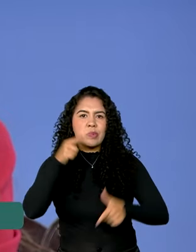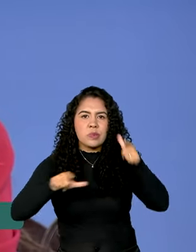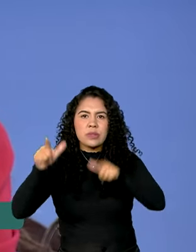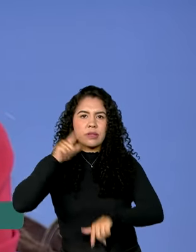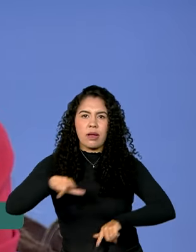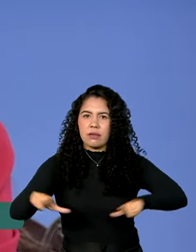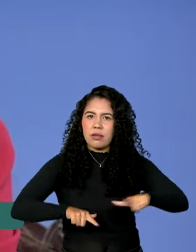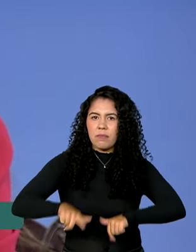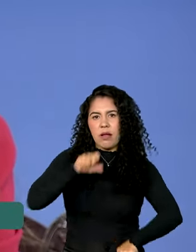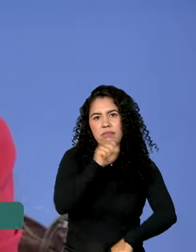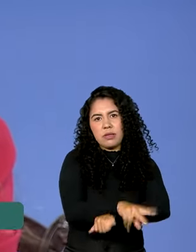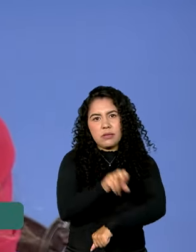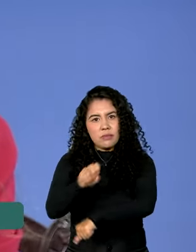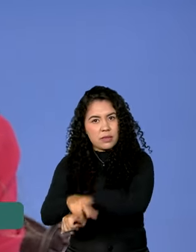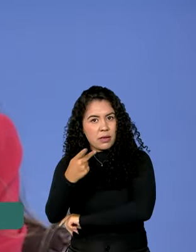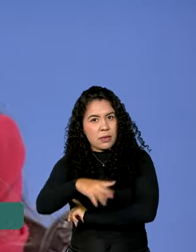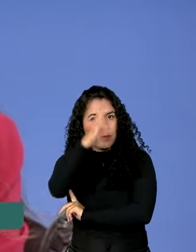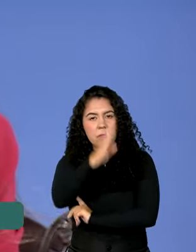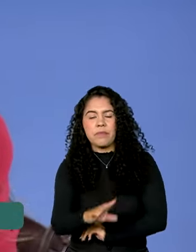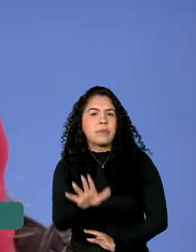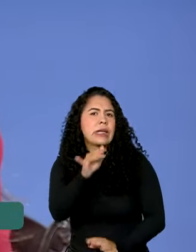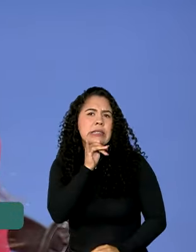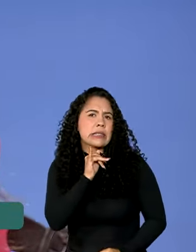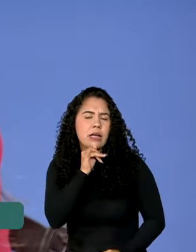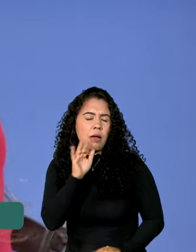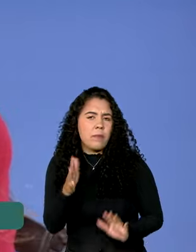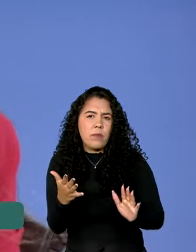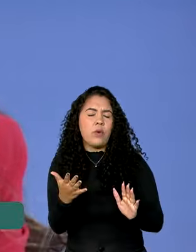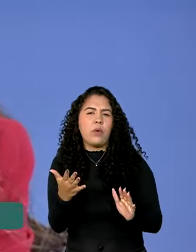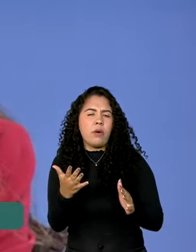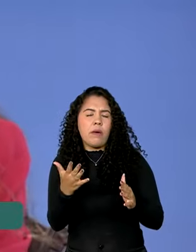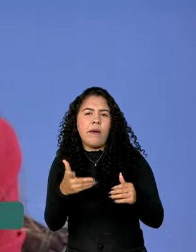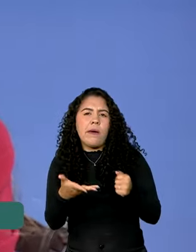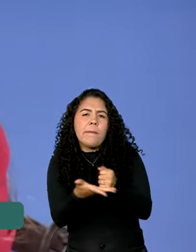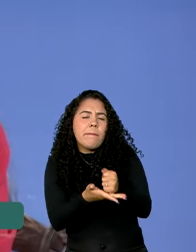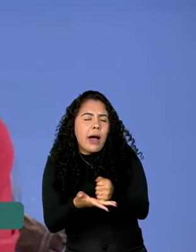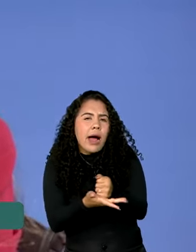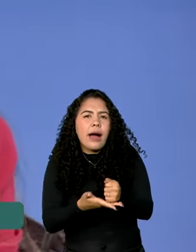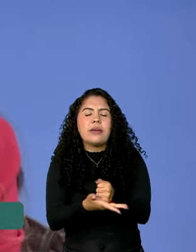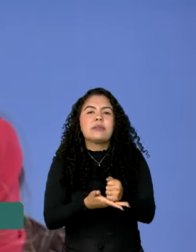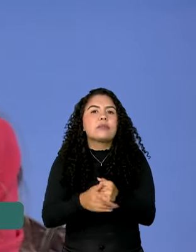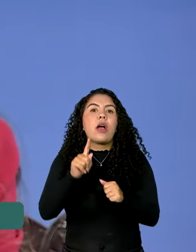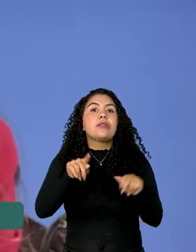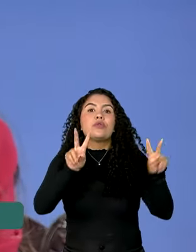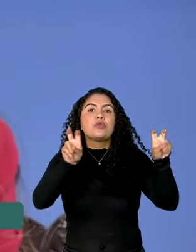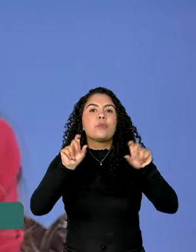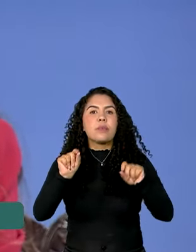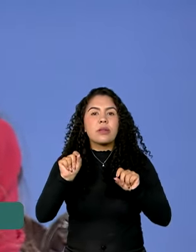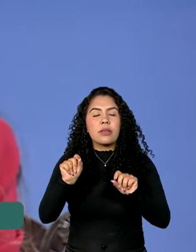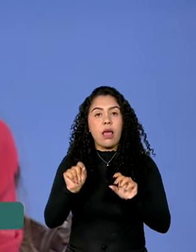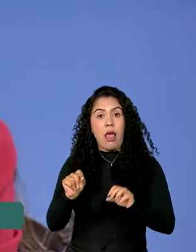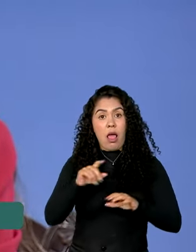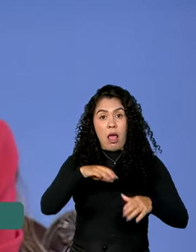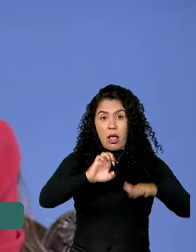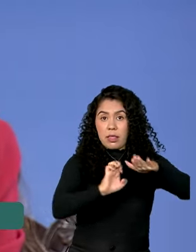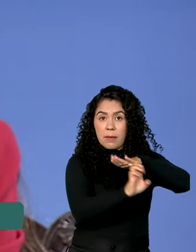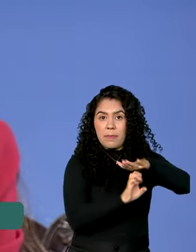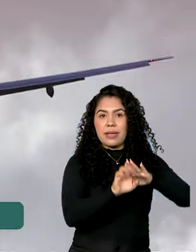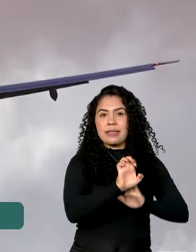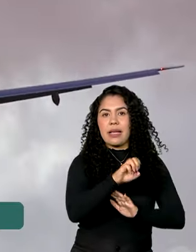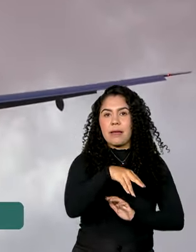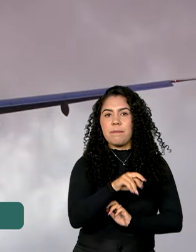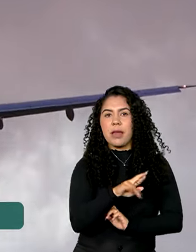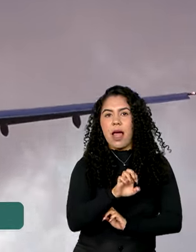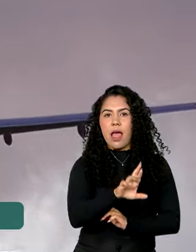e renda aqui no Brasil. Um exemplo óbvio, básico, é a venda de 20 aviões da Embraer para a mexicana de